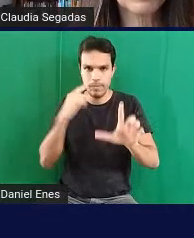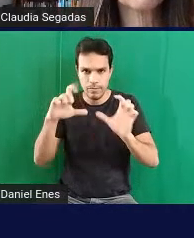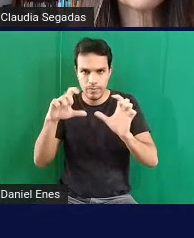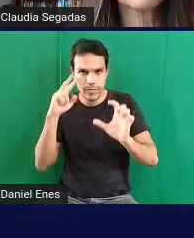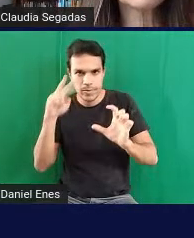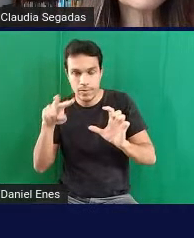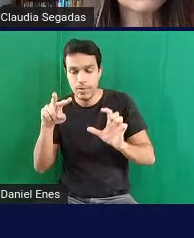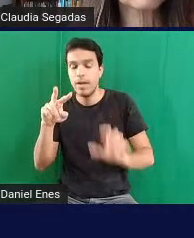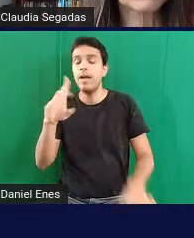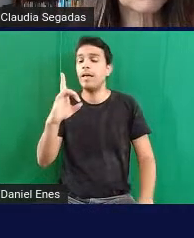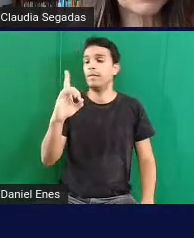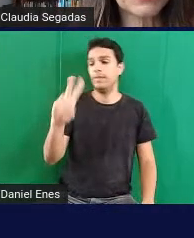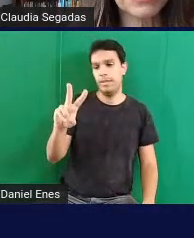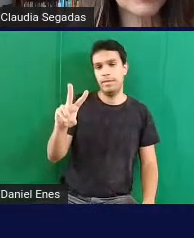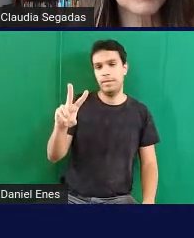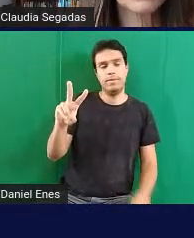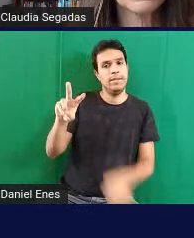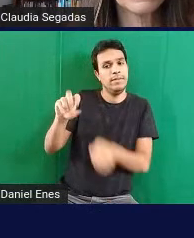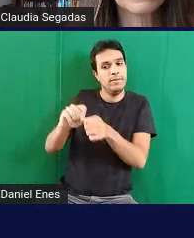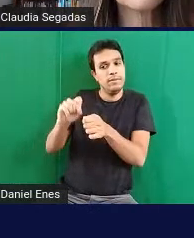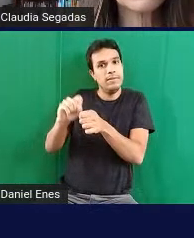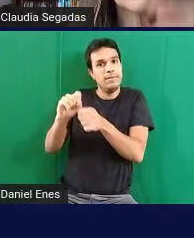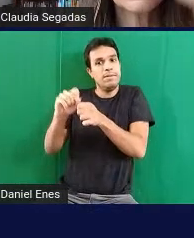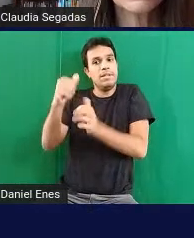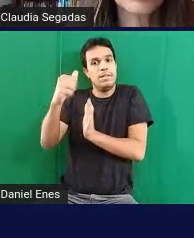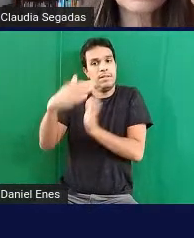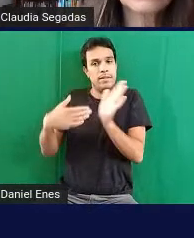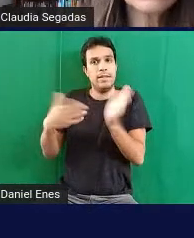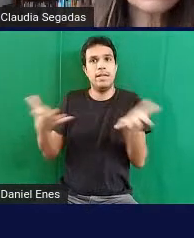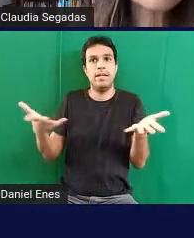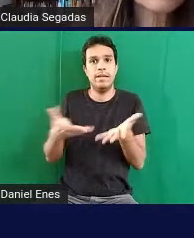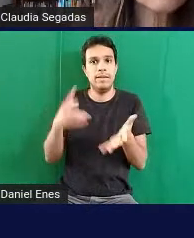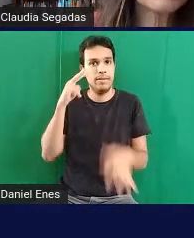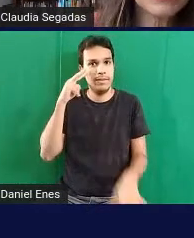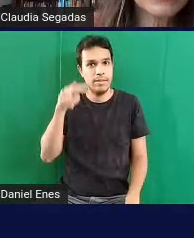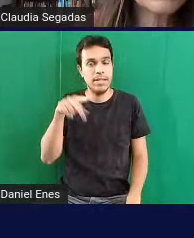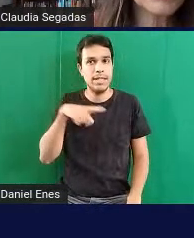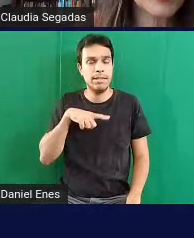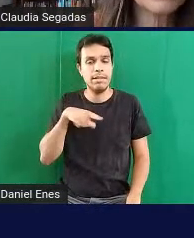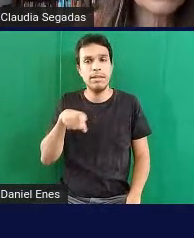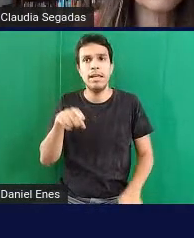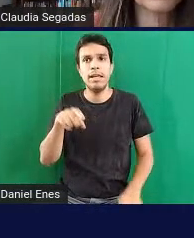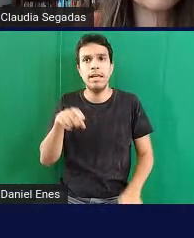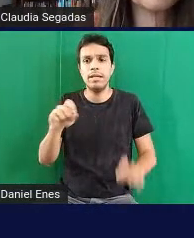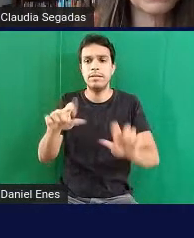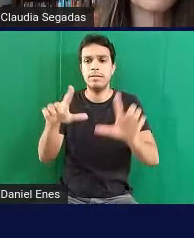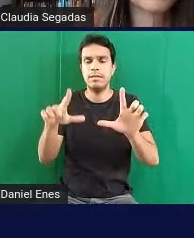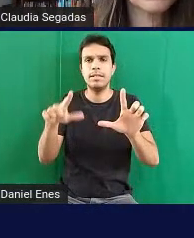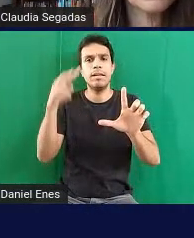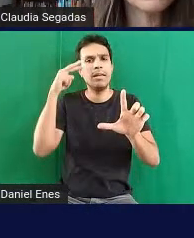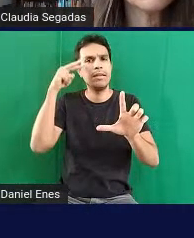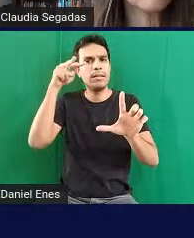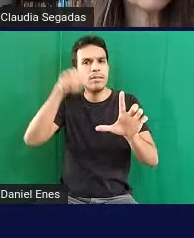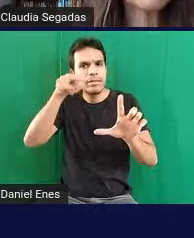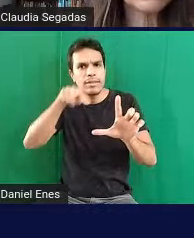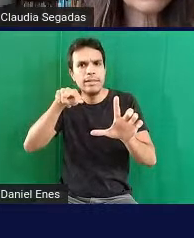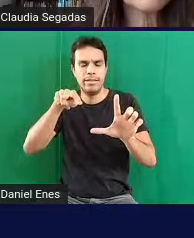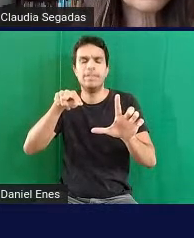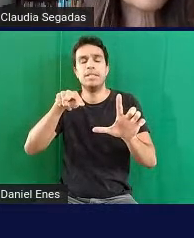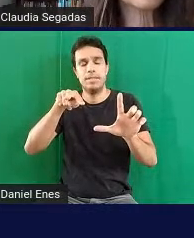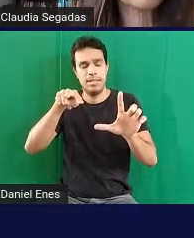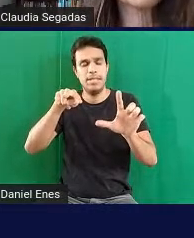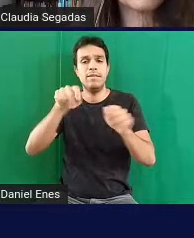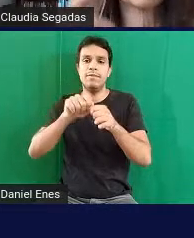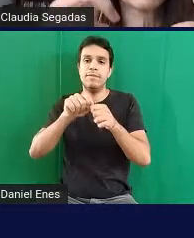deficiência visual realizando atividade aqui já tem crianças videntes realizando atividade em